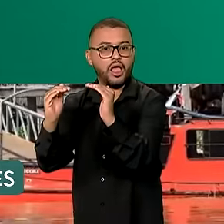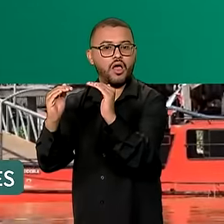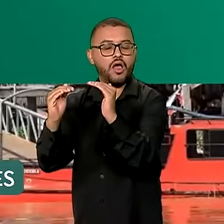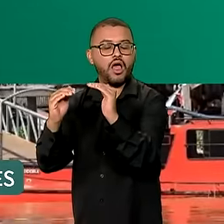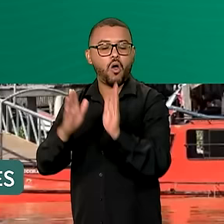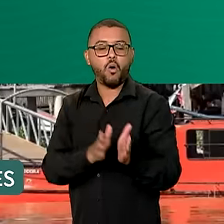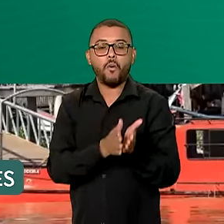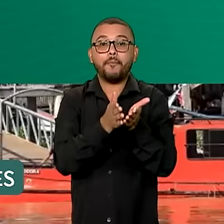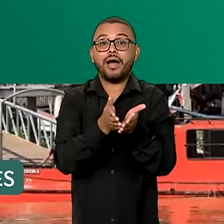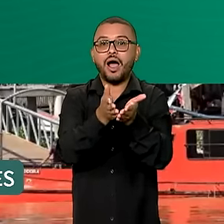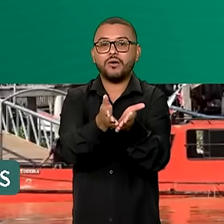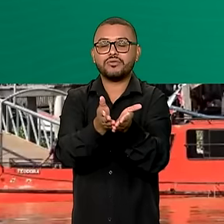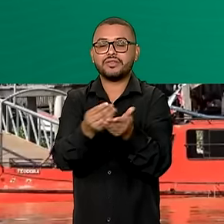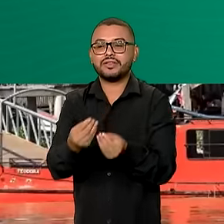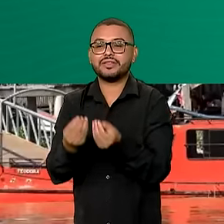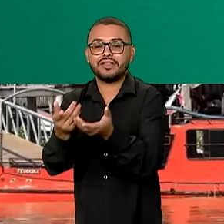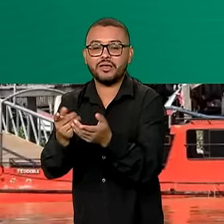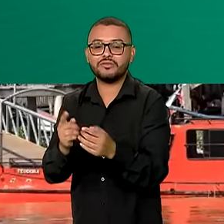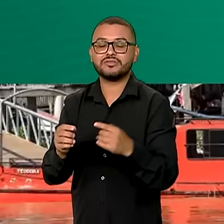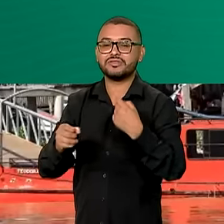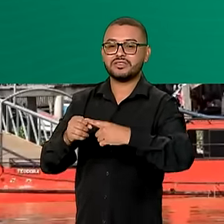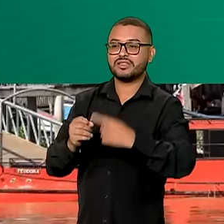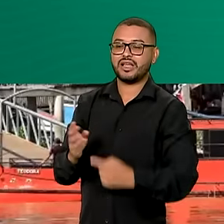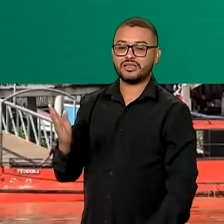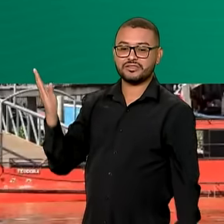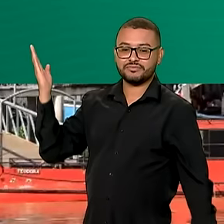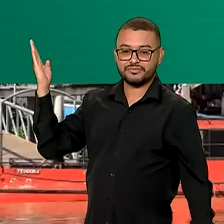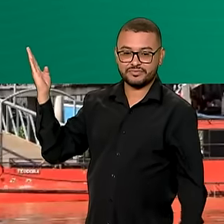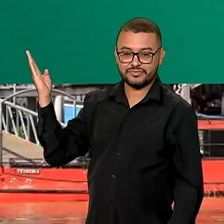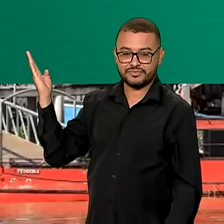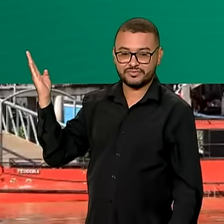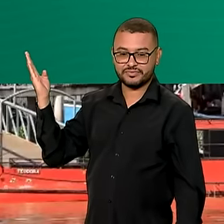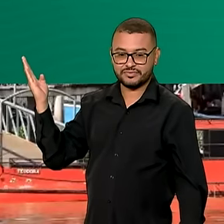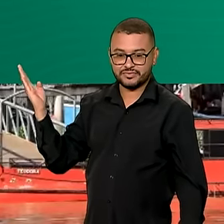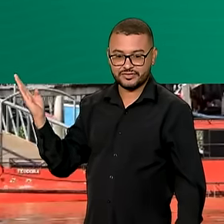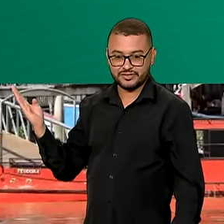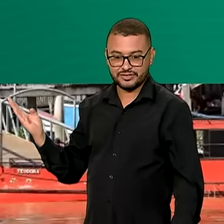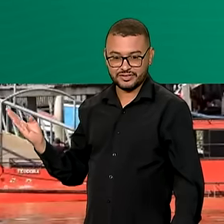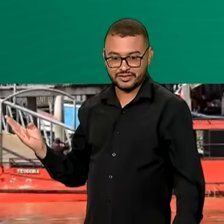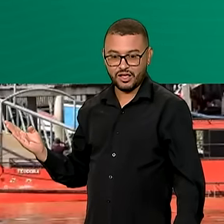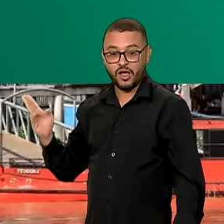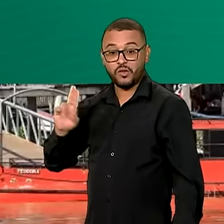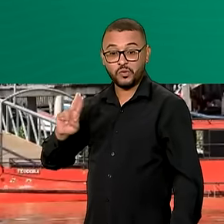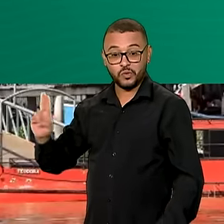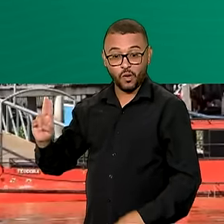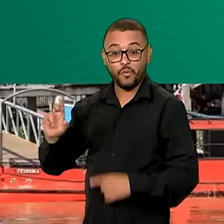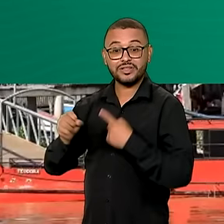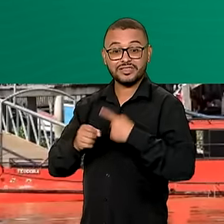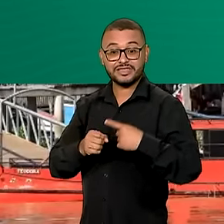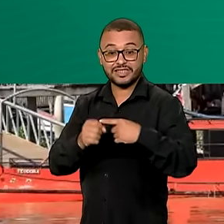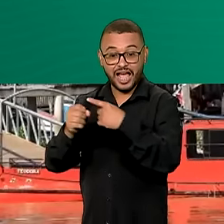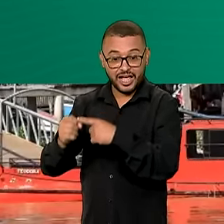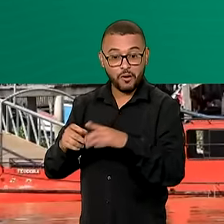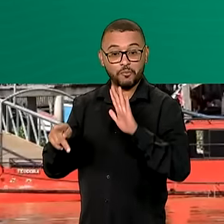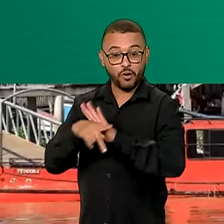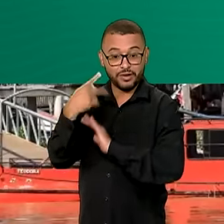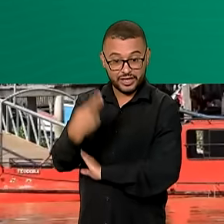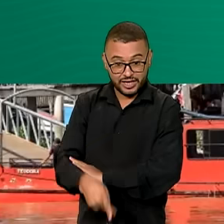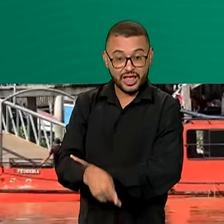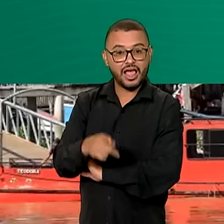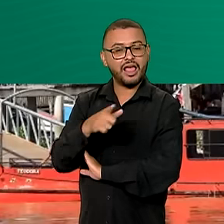barcos foram entregues nos municípios de Bagre, Chaves, Gurupá, Muaná e Ponta de Pedras.